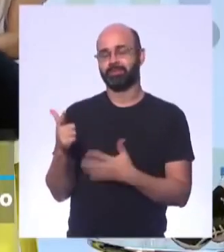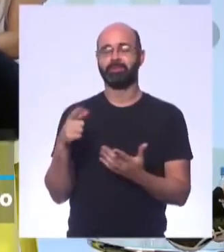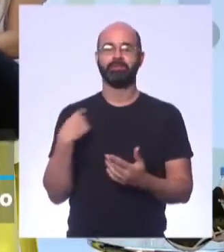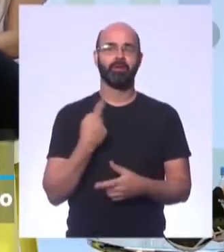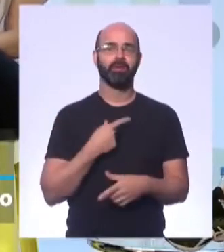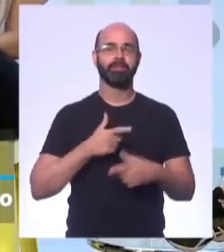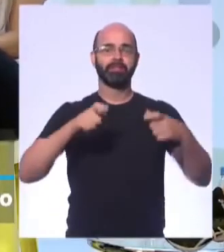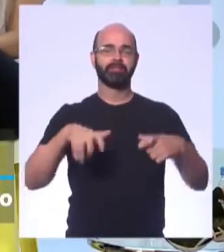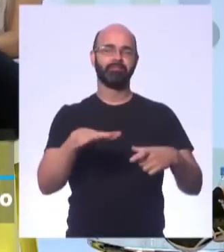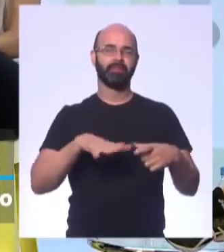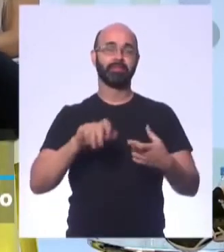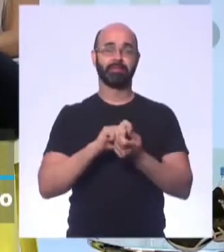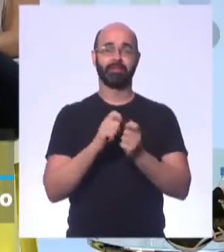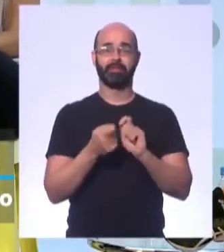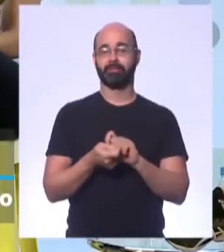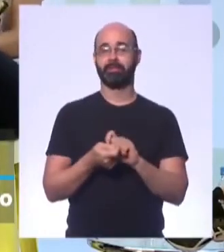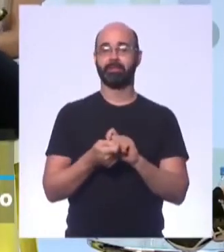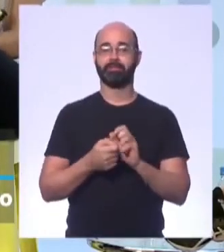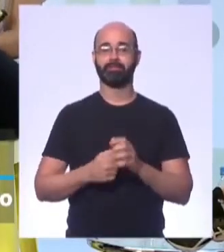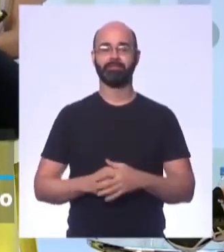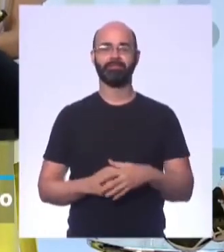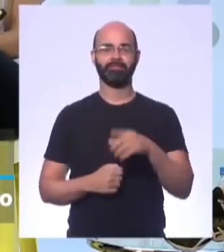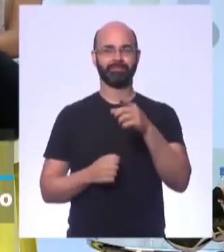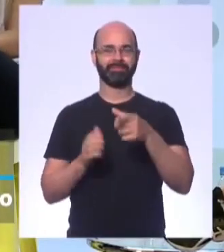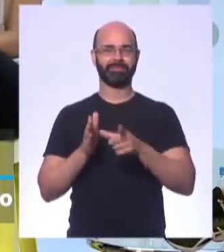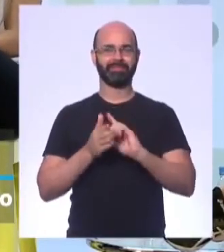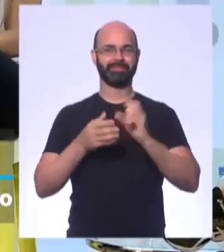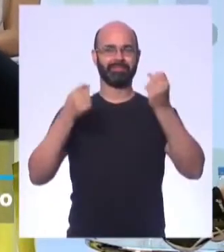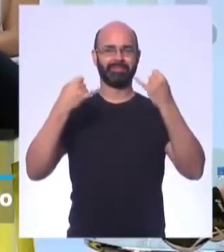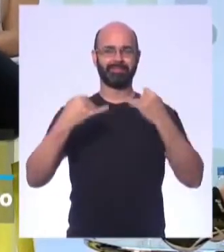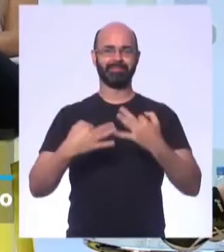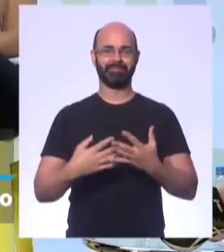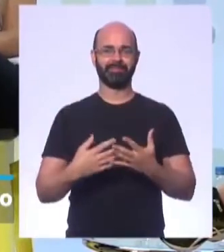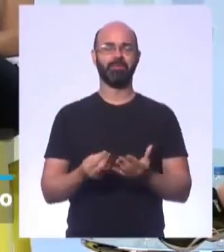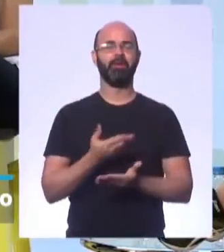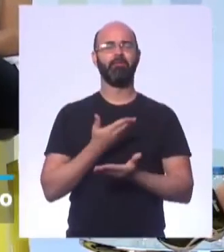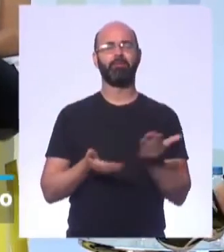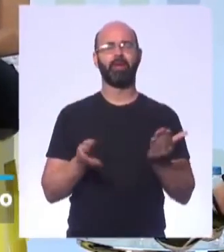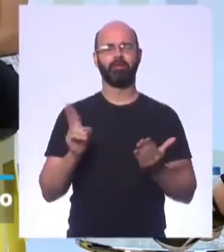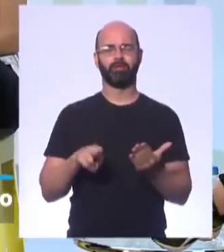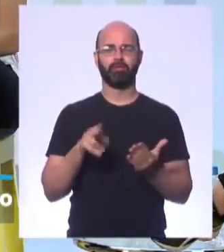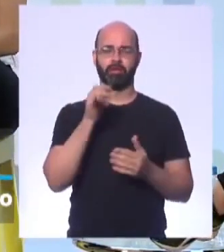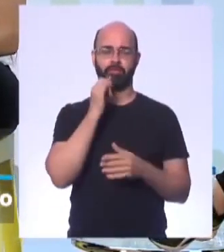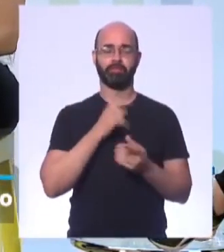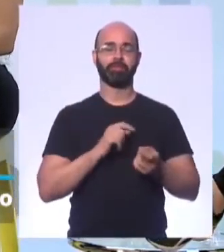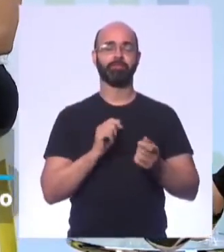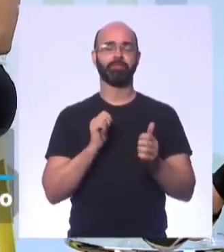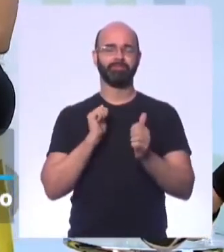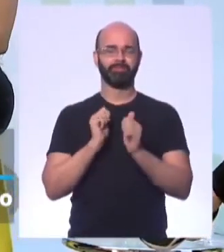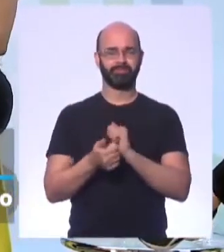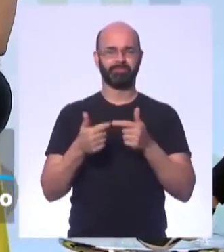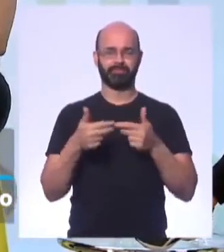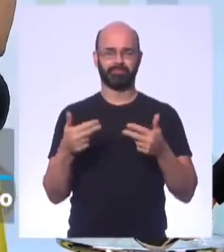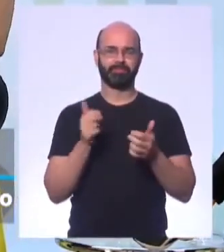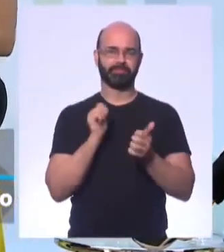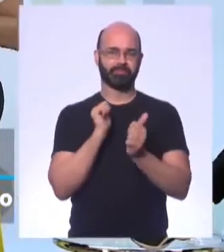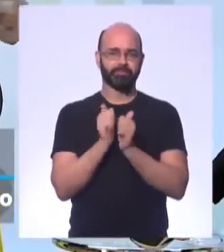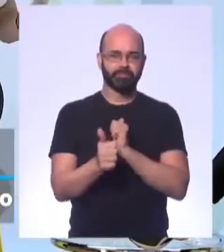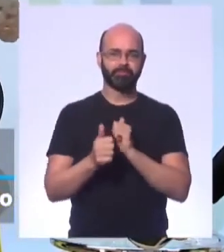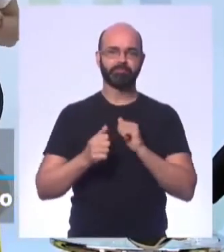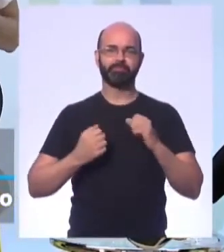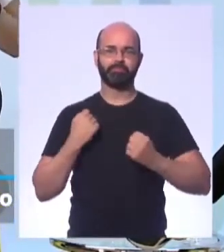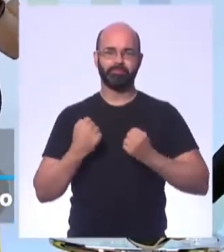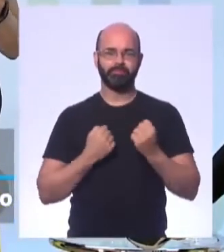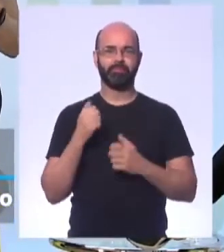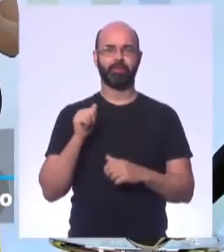nunca deixar perder isso que você falou, né? Deixar de trabalhar o atletismo. Então, a gente tem um momento,